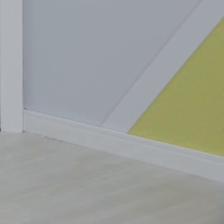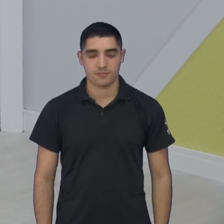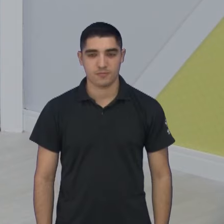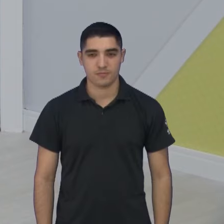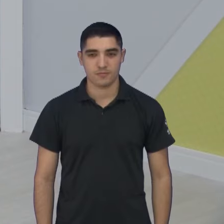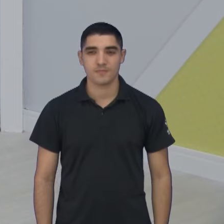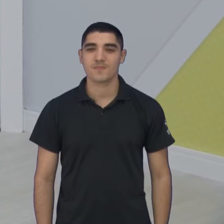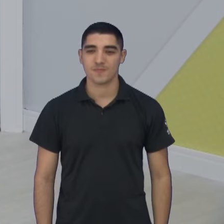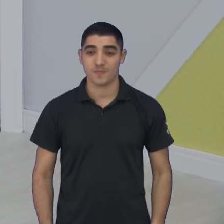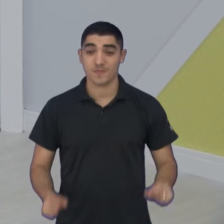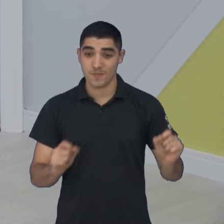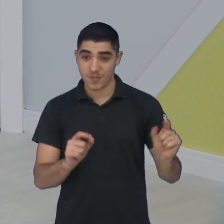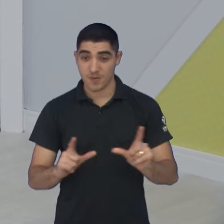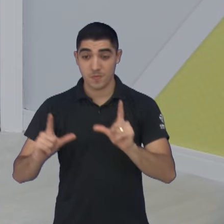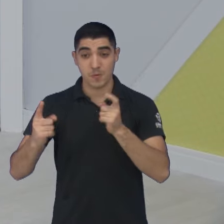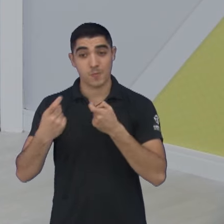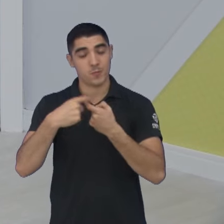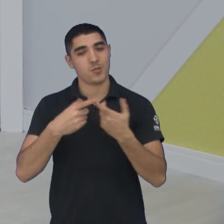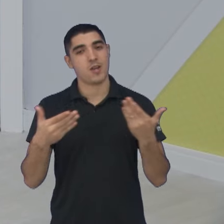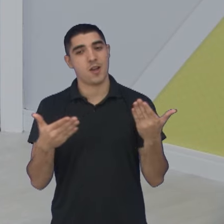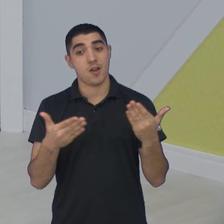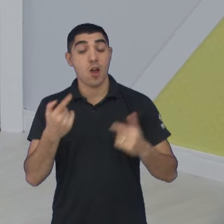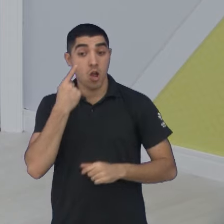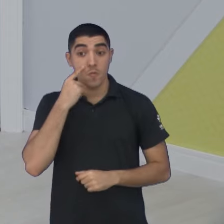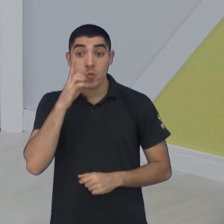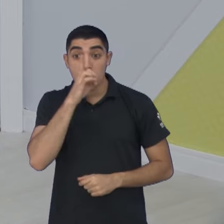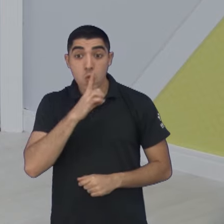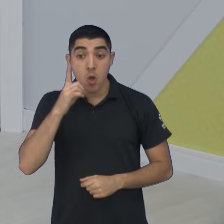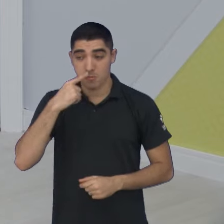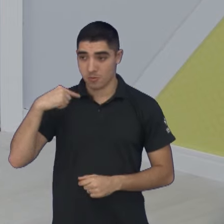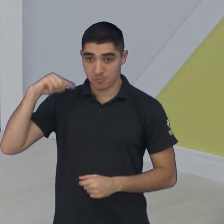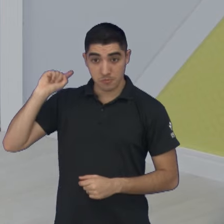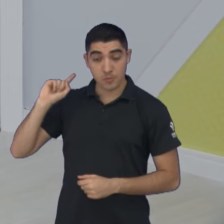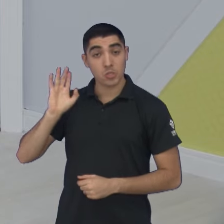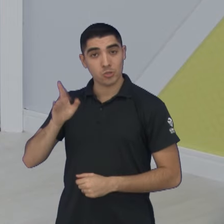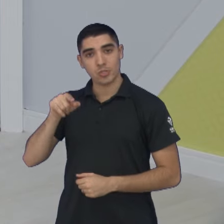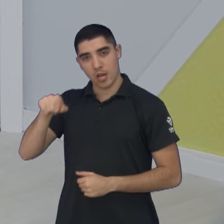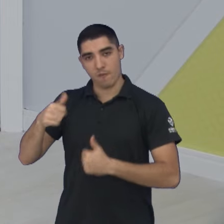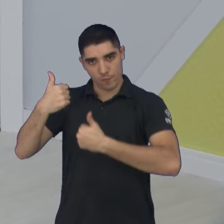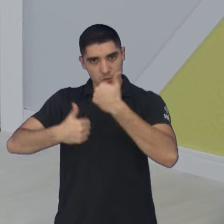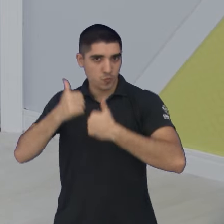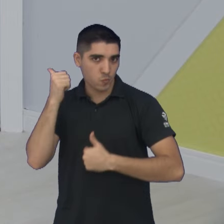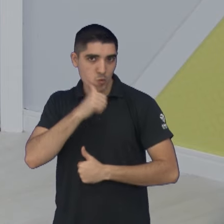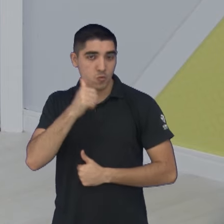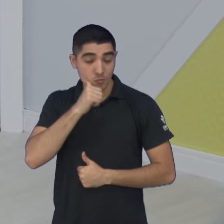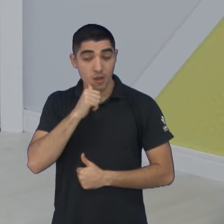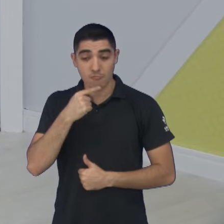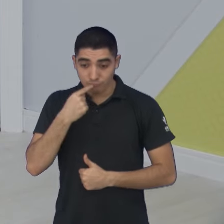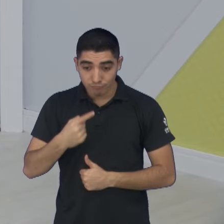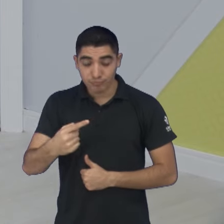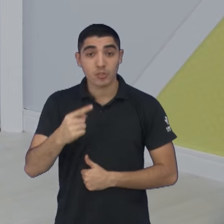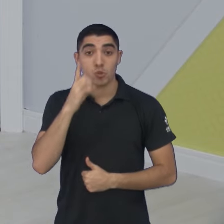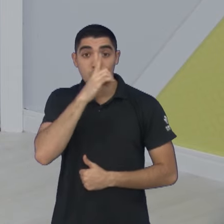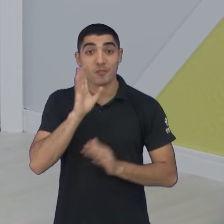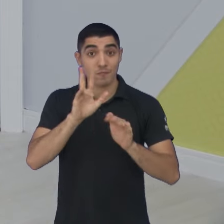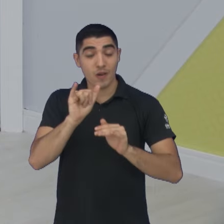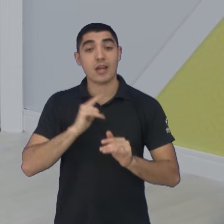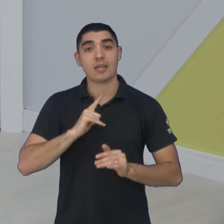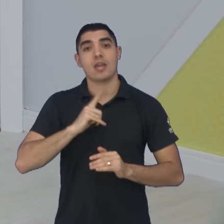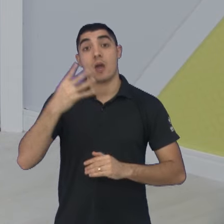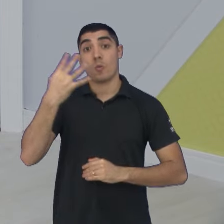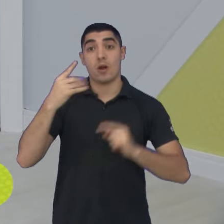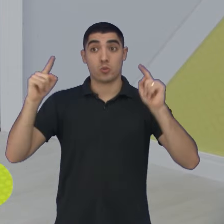Muito bem, estamos de volta com o Hora do Esporte. Olha só, no domingo, o time do São José Futebol Feminino entra em campo pela quarta rodada do Brasileiro